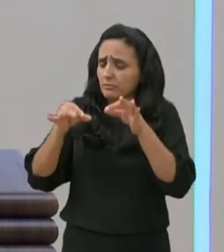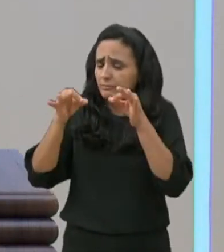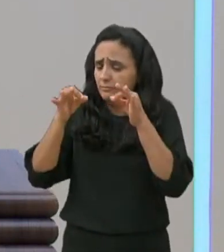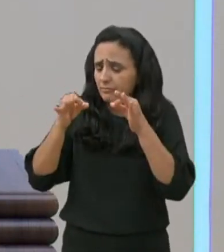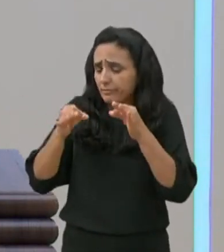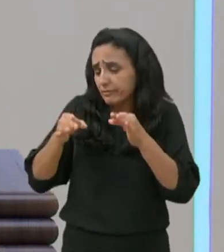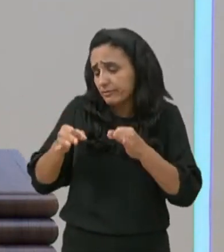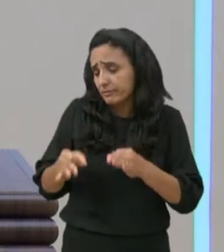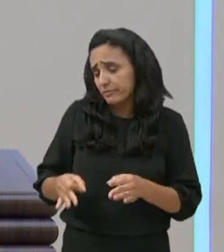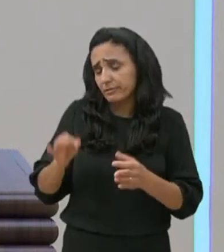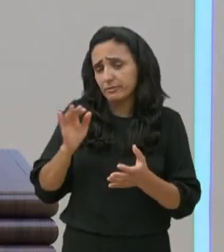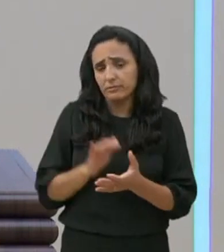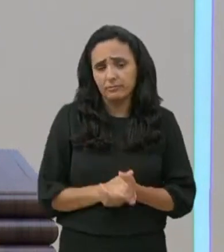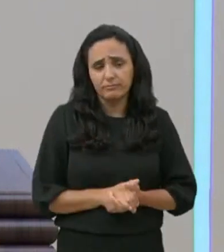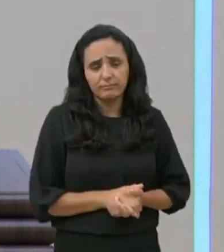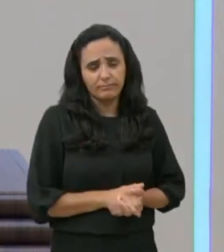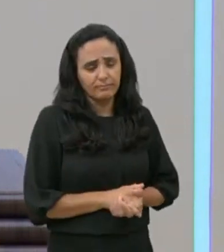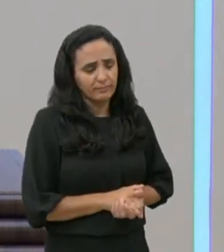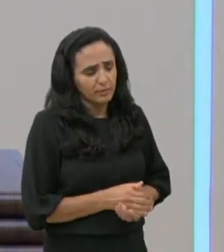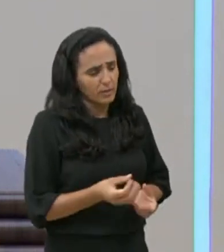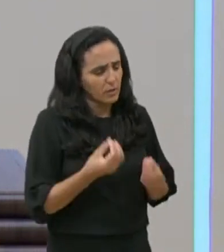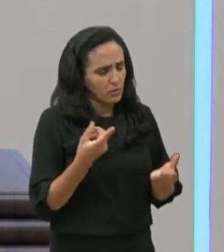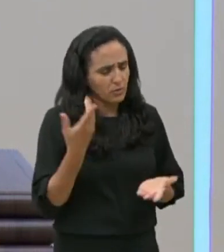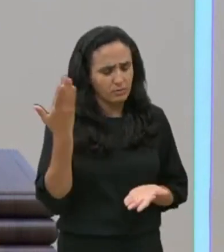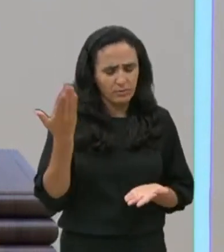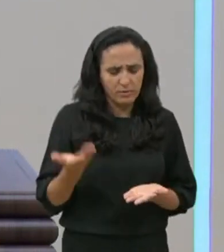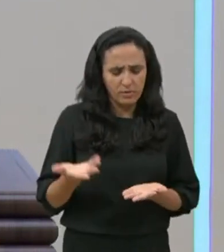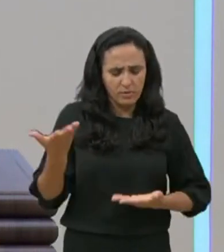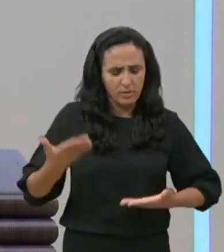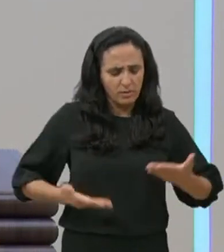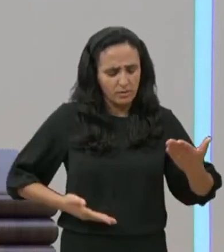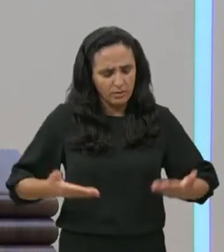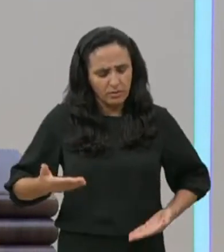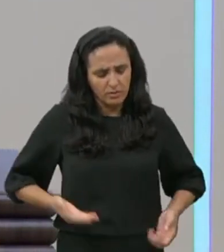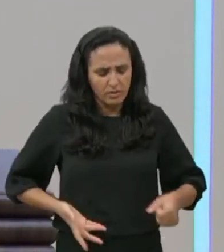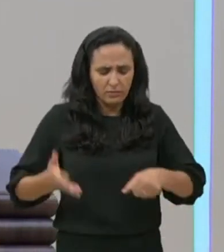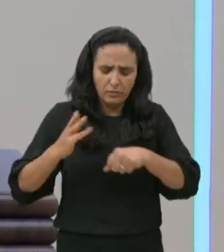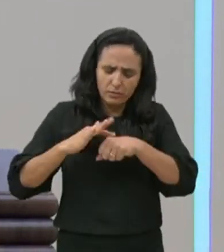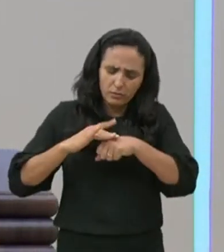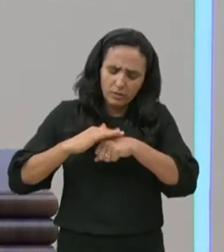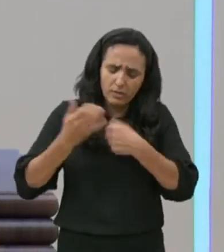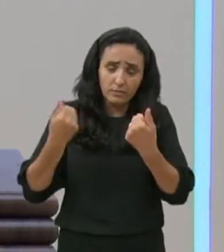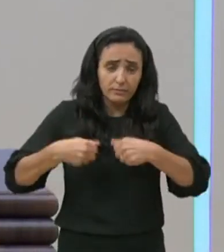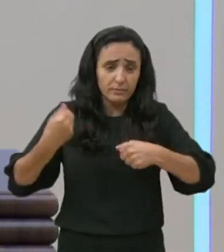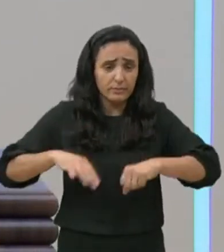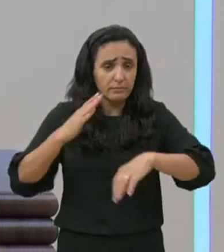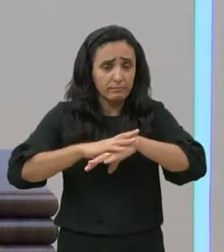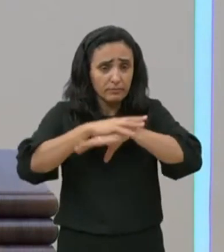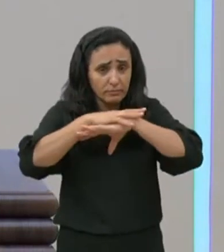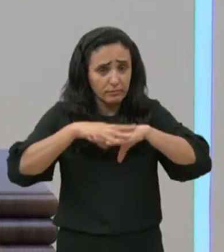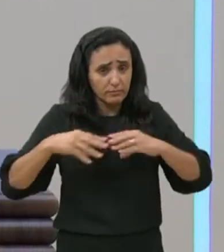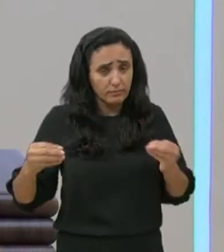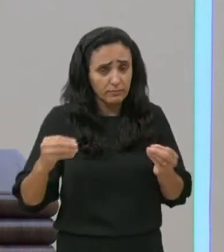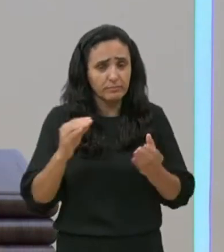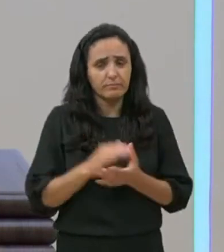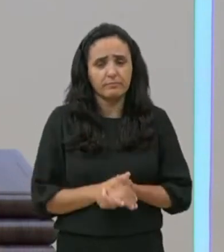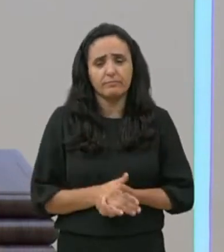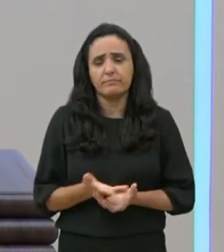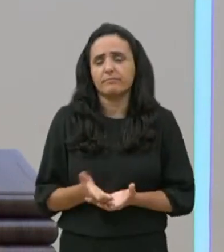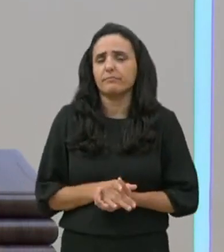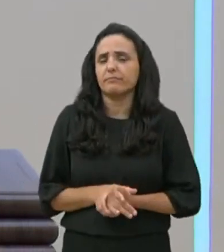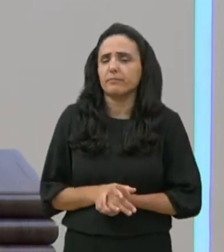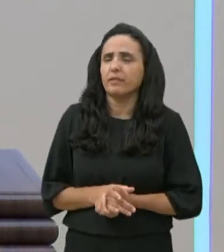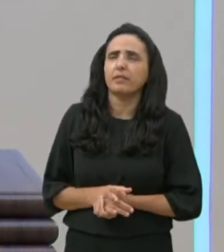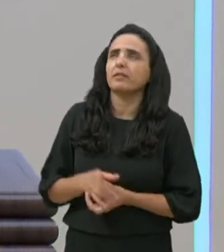e o criado dele está enfermo, e o criado dele está atormentado, bendito,